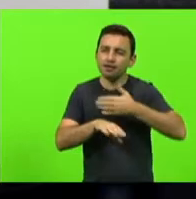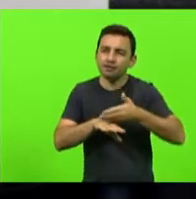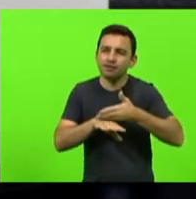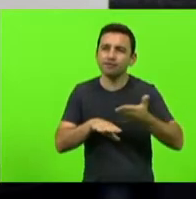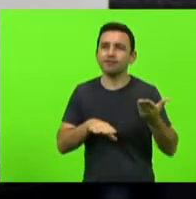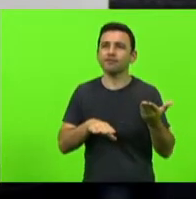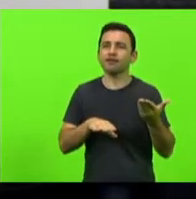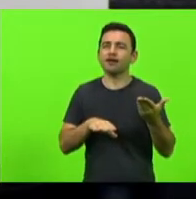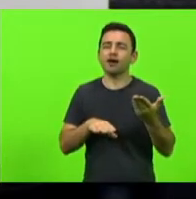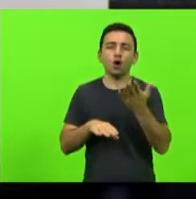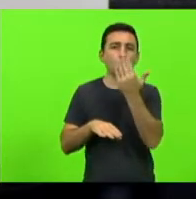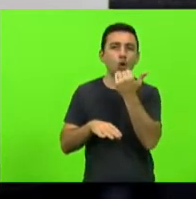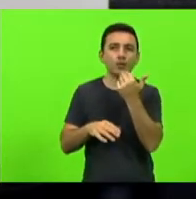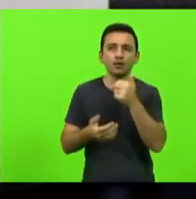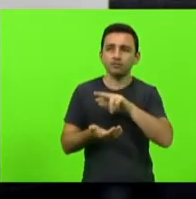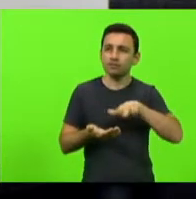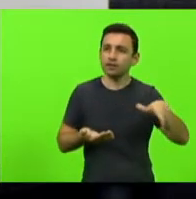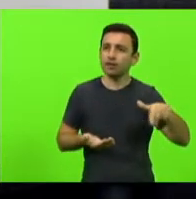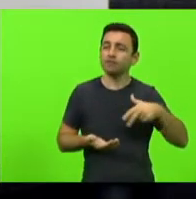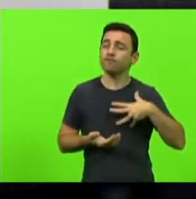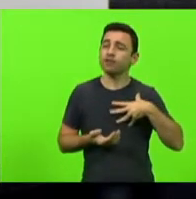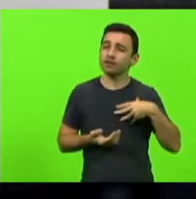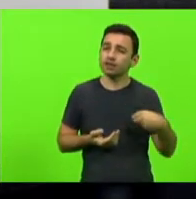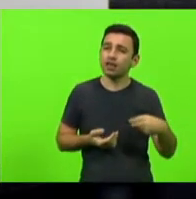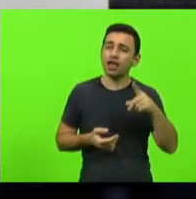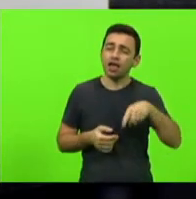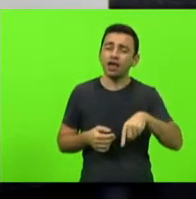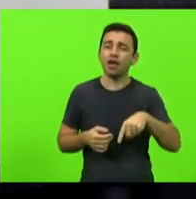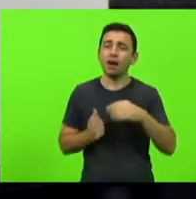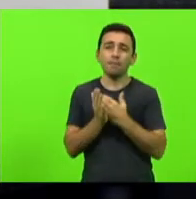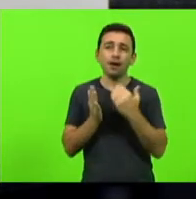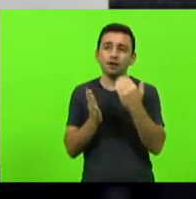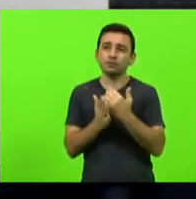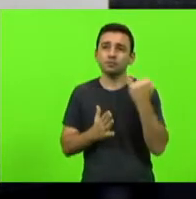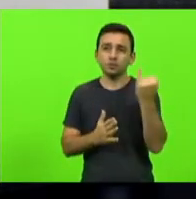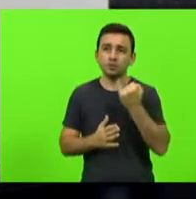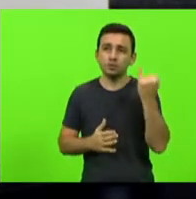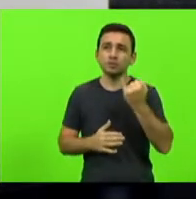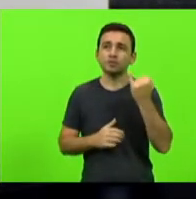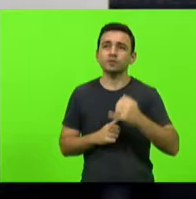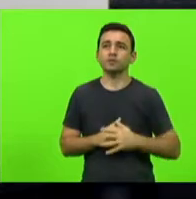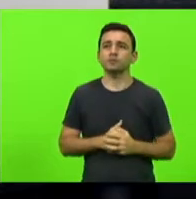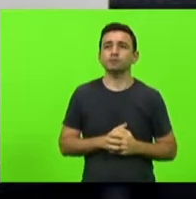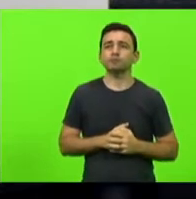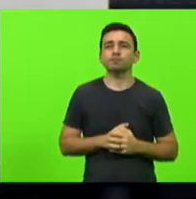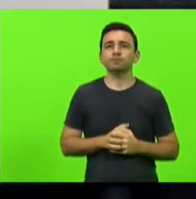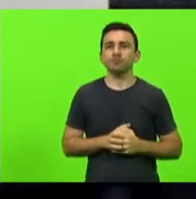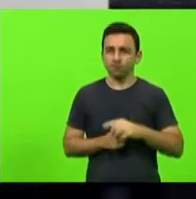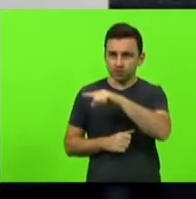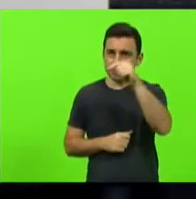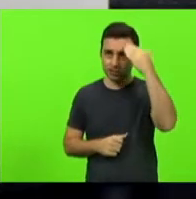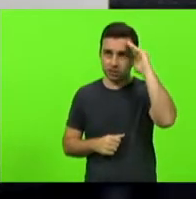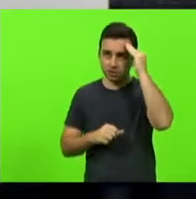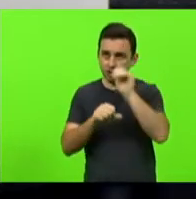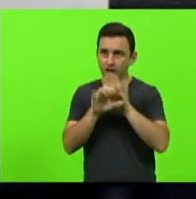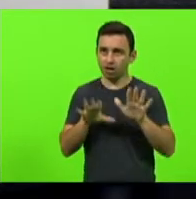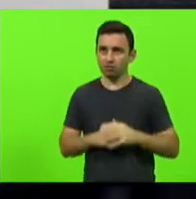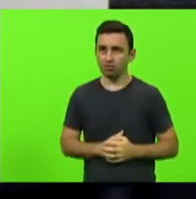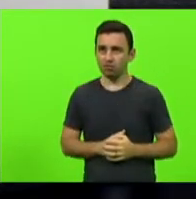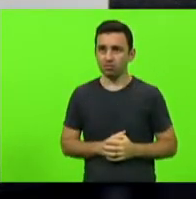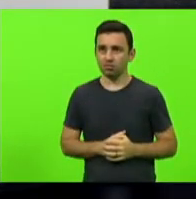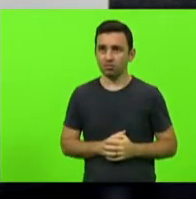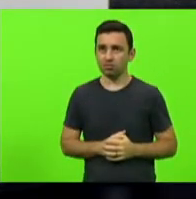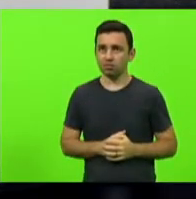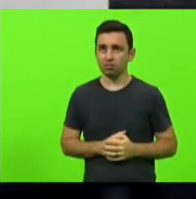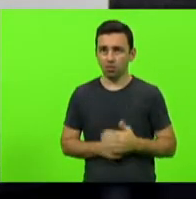filhos que é o de mais sagrado que tem na sua casa dá para compreender isso? quem compreende isso? um